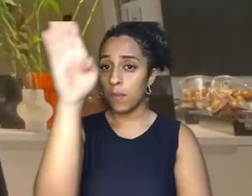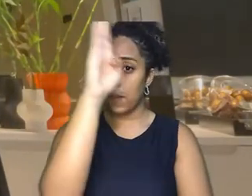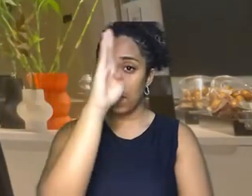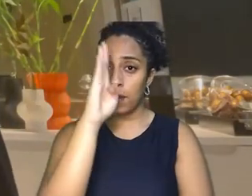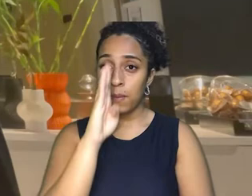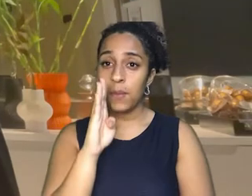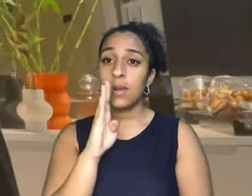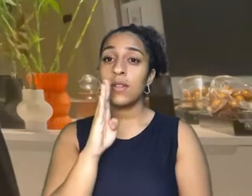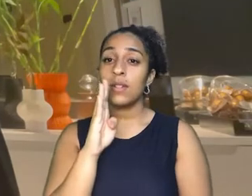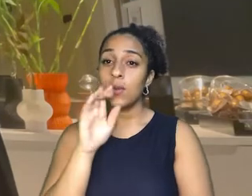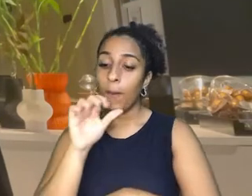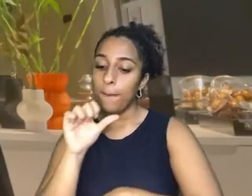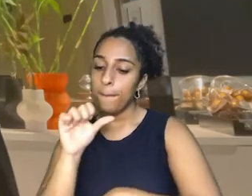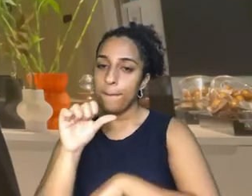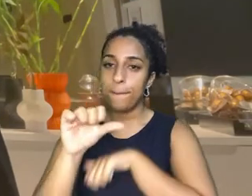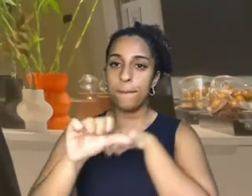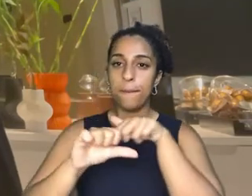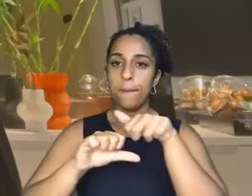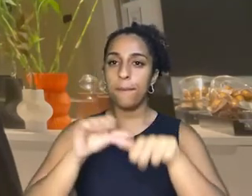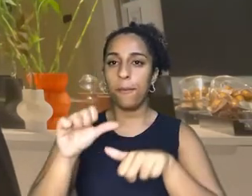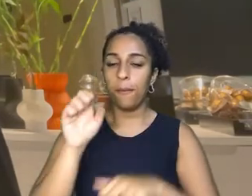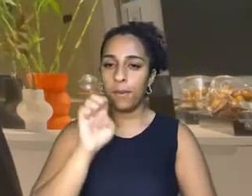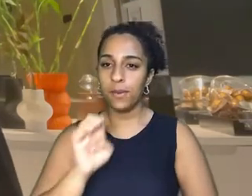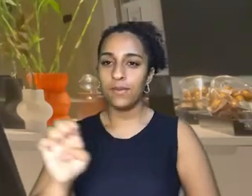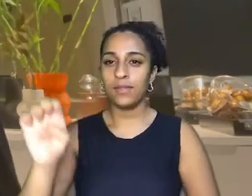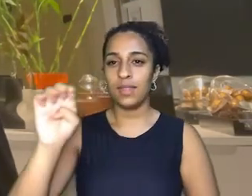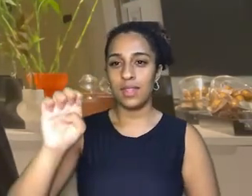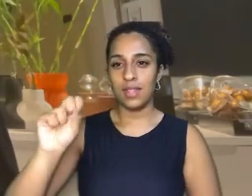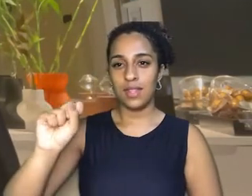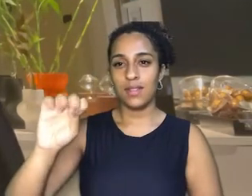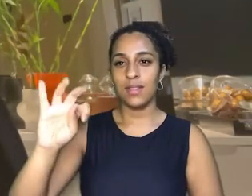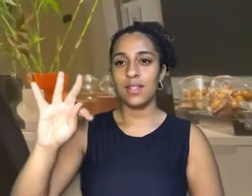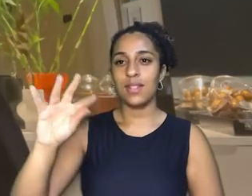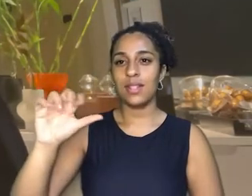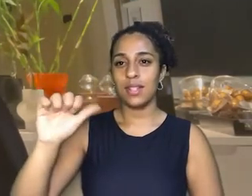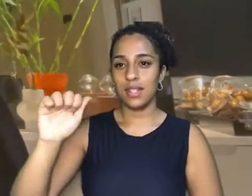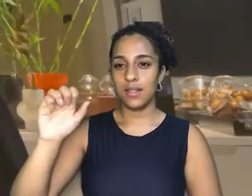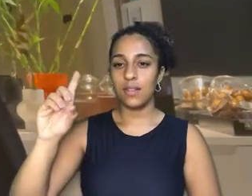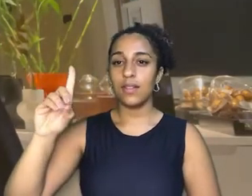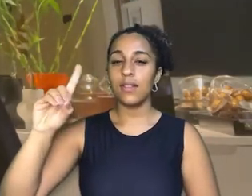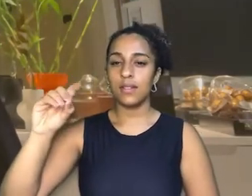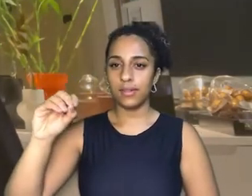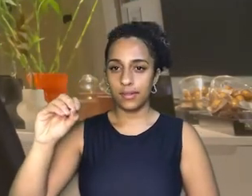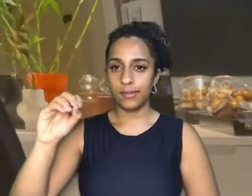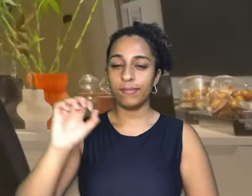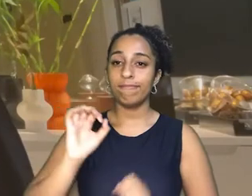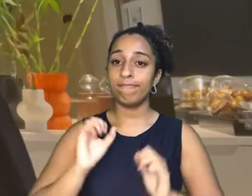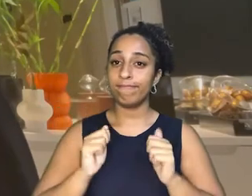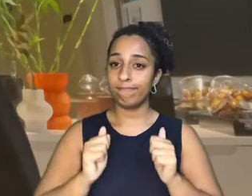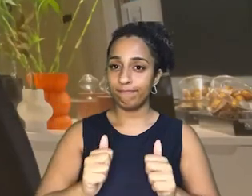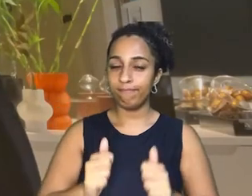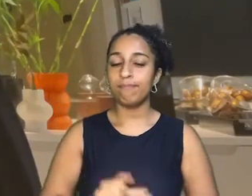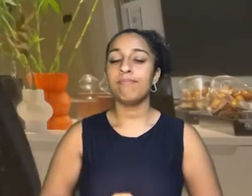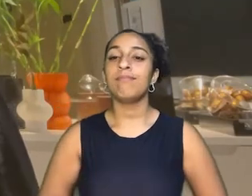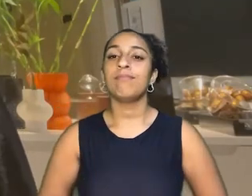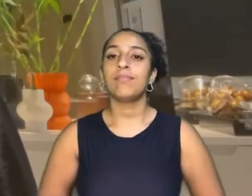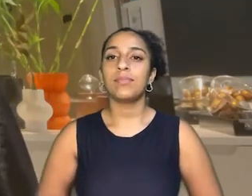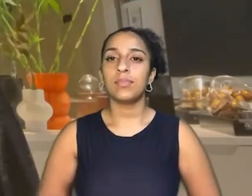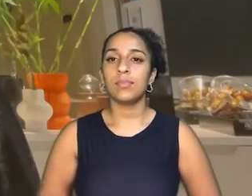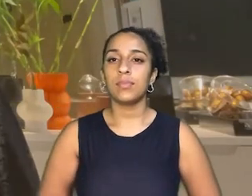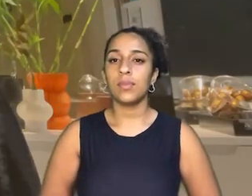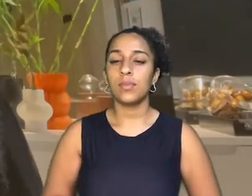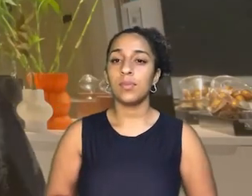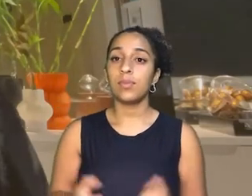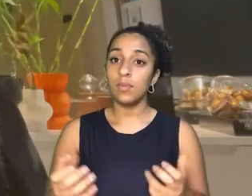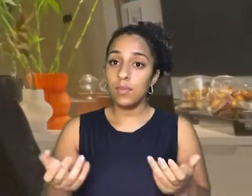torna um Estado, e, pela terceira vez, como um jogador ativo. Tá bom? Enfim,